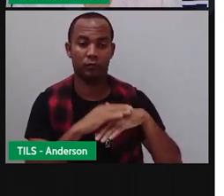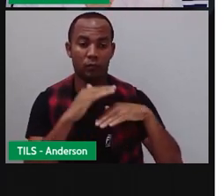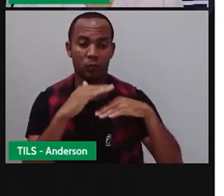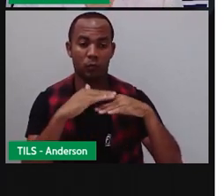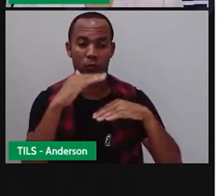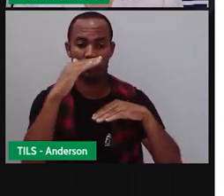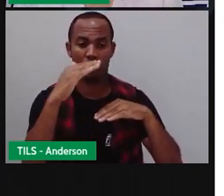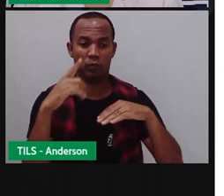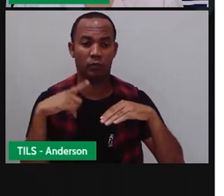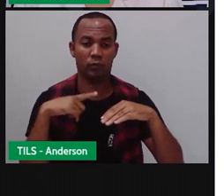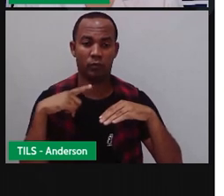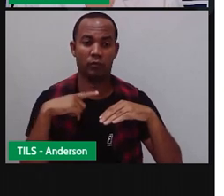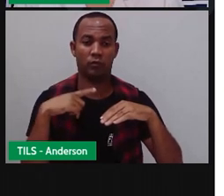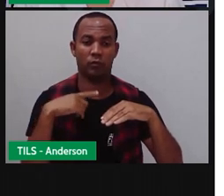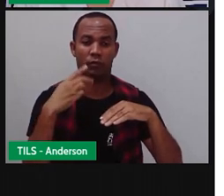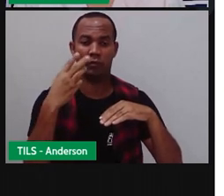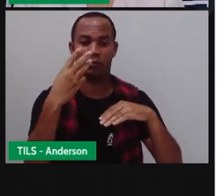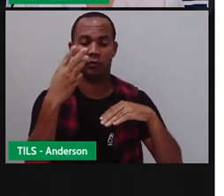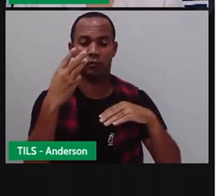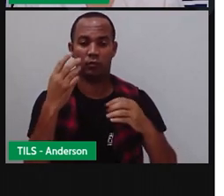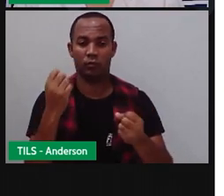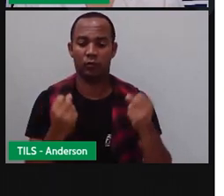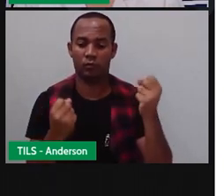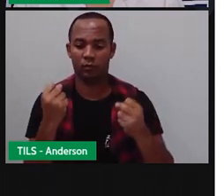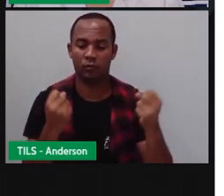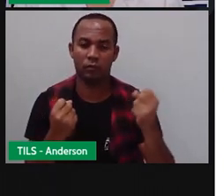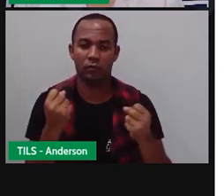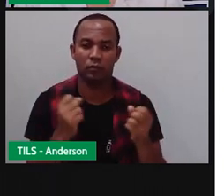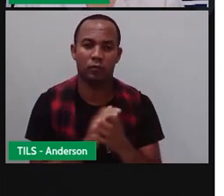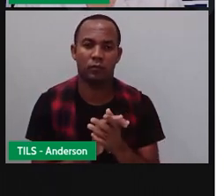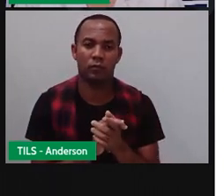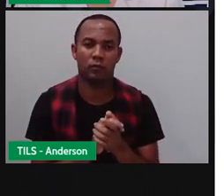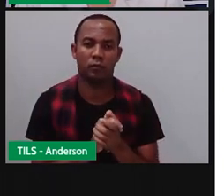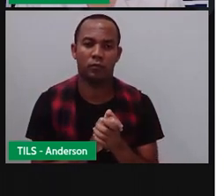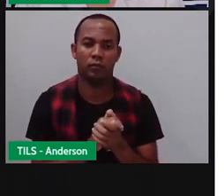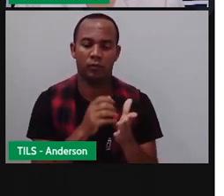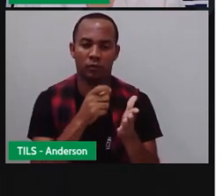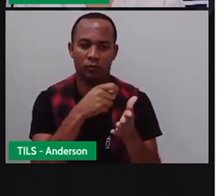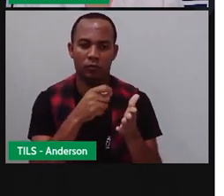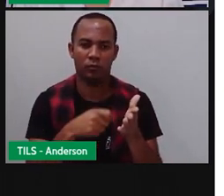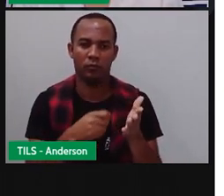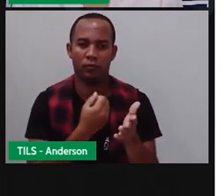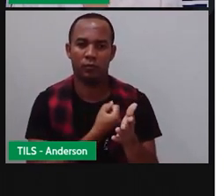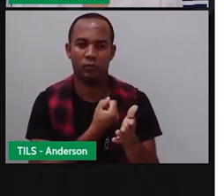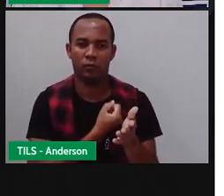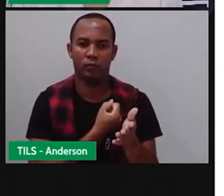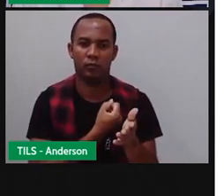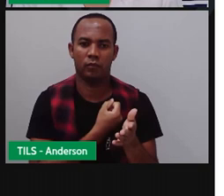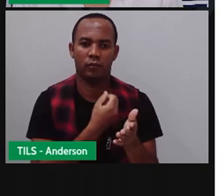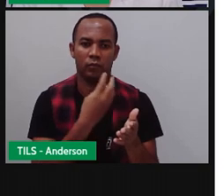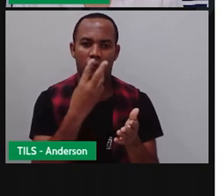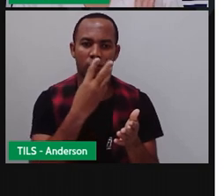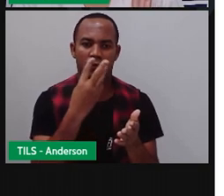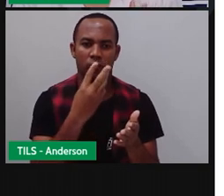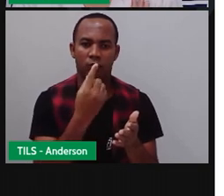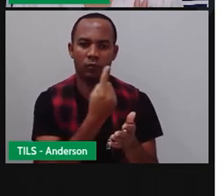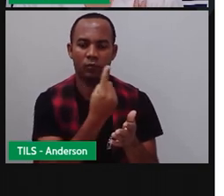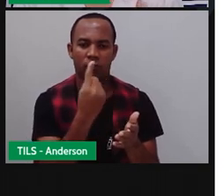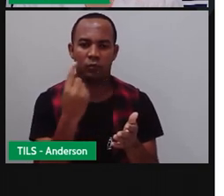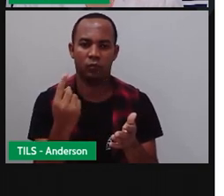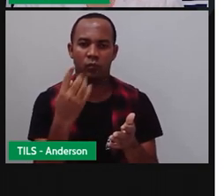já tenho o quê? Três carros, não isso? Então, eu tenho três carros, eu vou escrever aqui o número três. Quantas rodas cada carro tem?